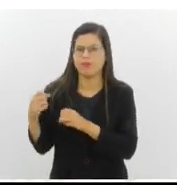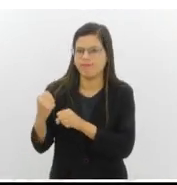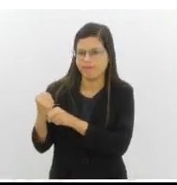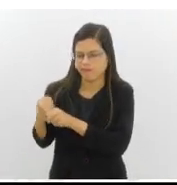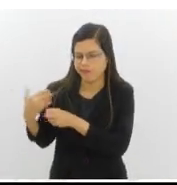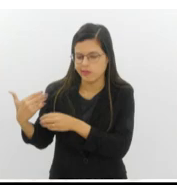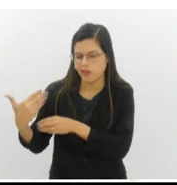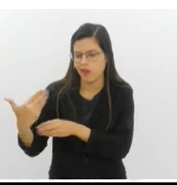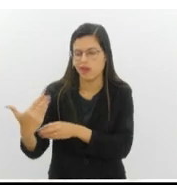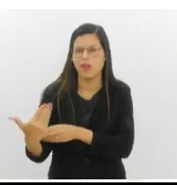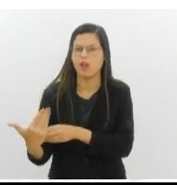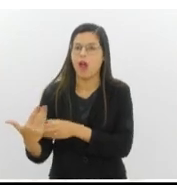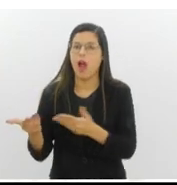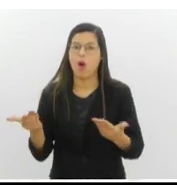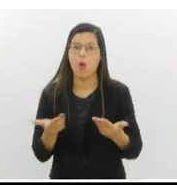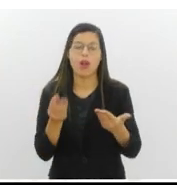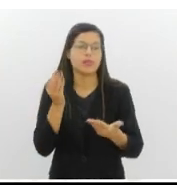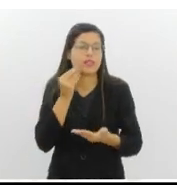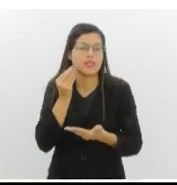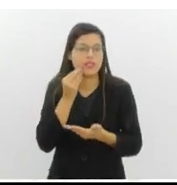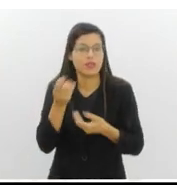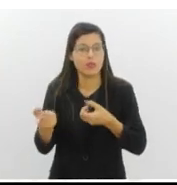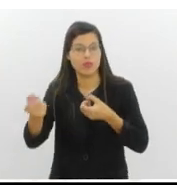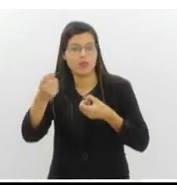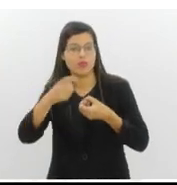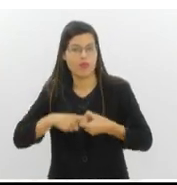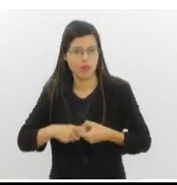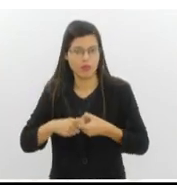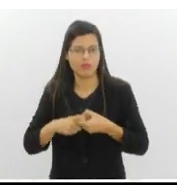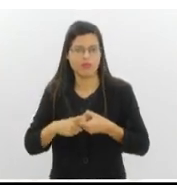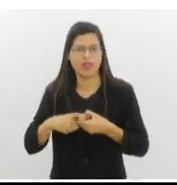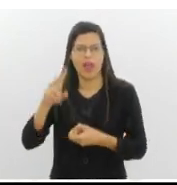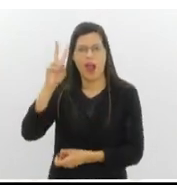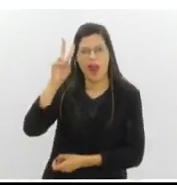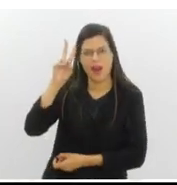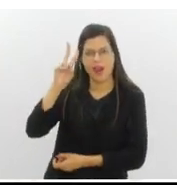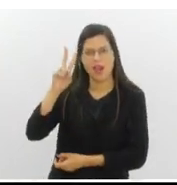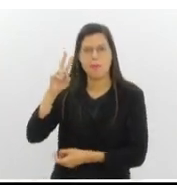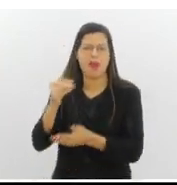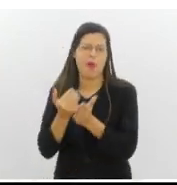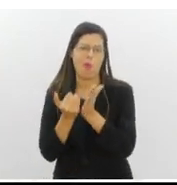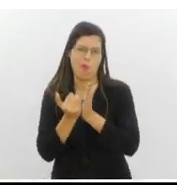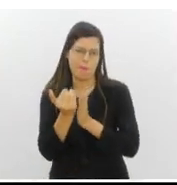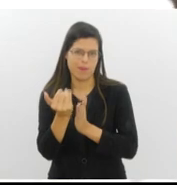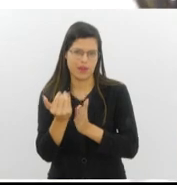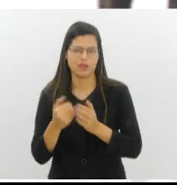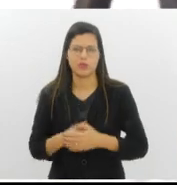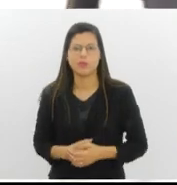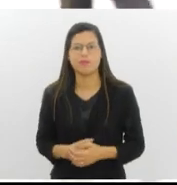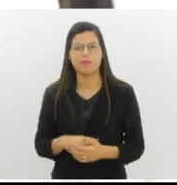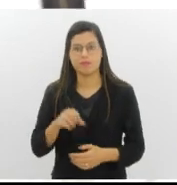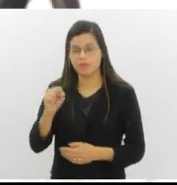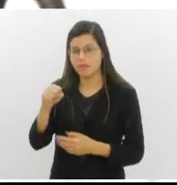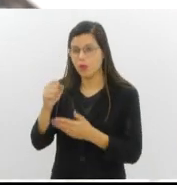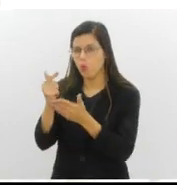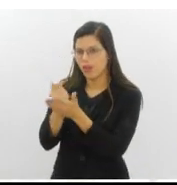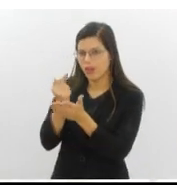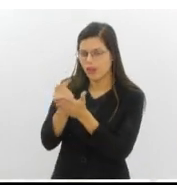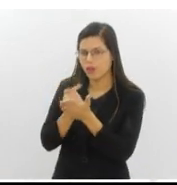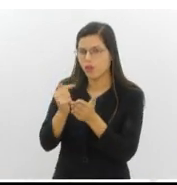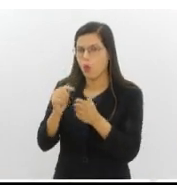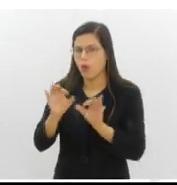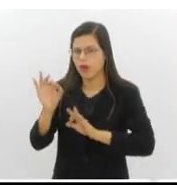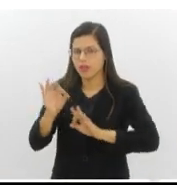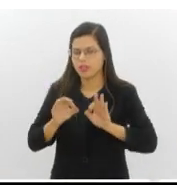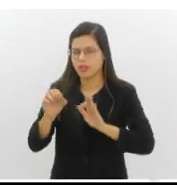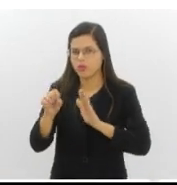dentro. E agora é resgatar esse nosso começo. É o livro dividido por séculos, ao longo de um